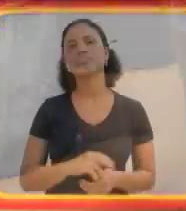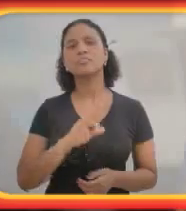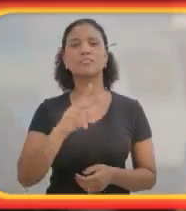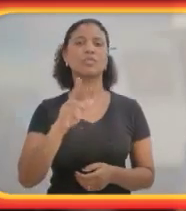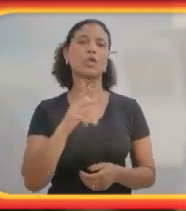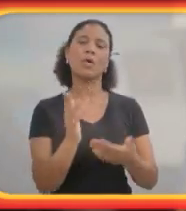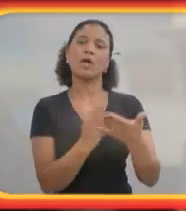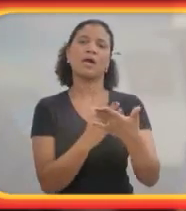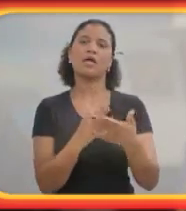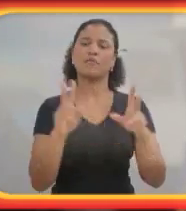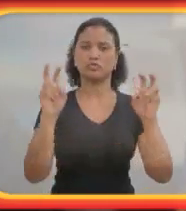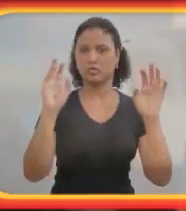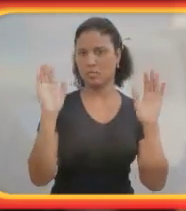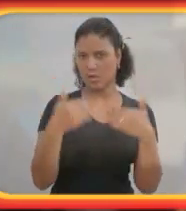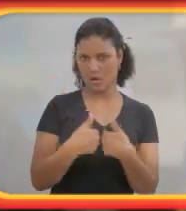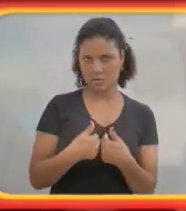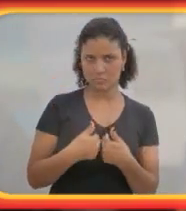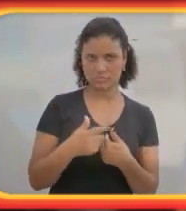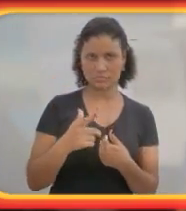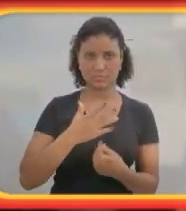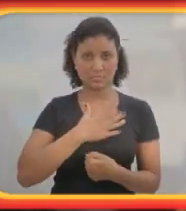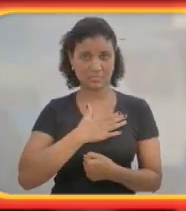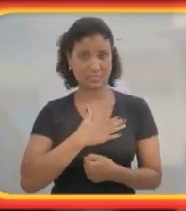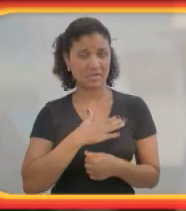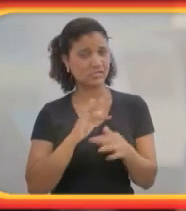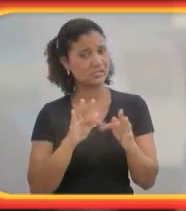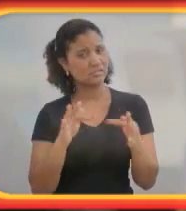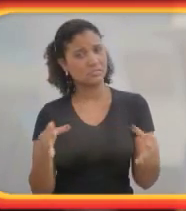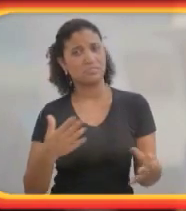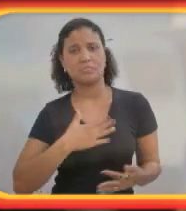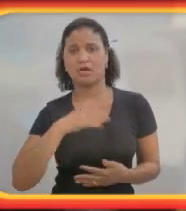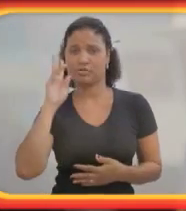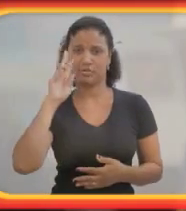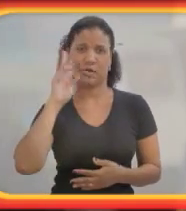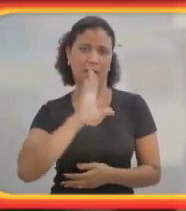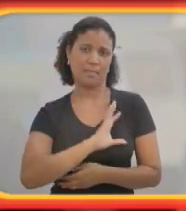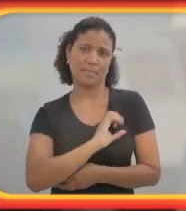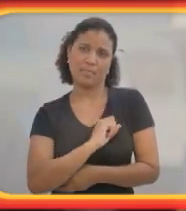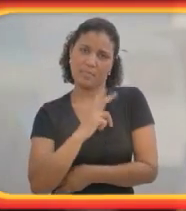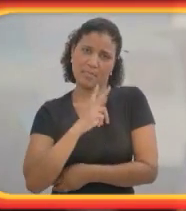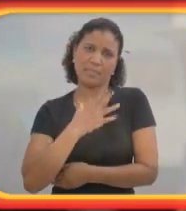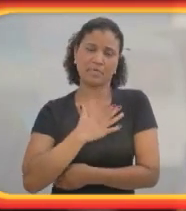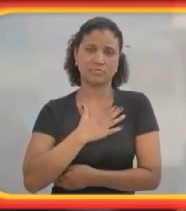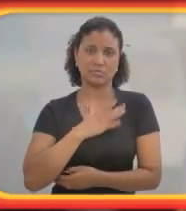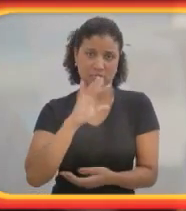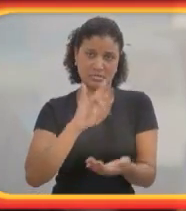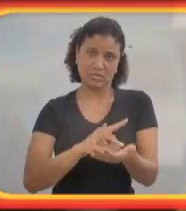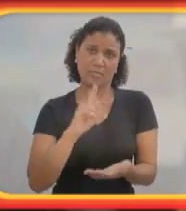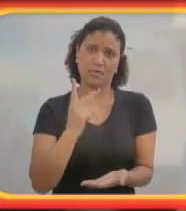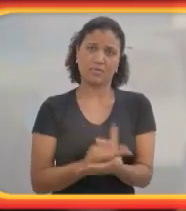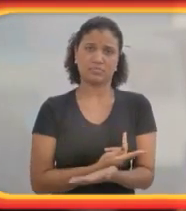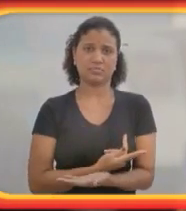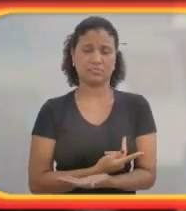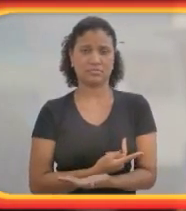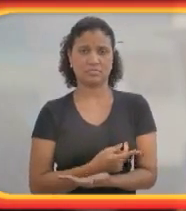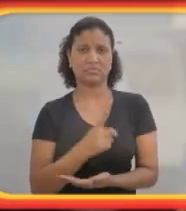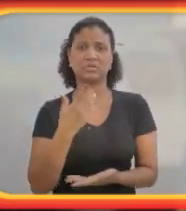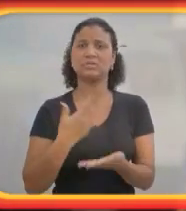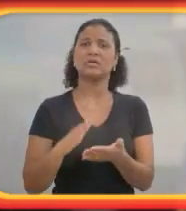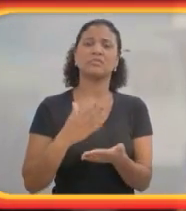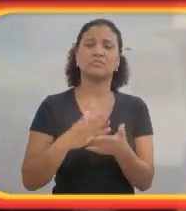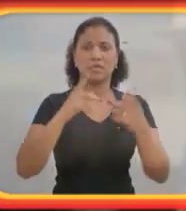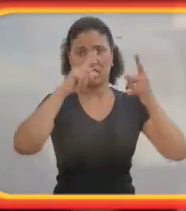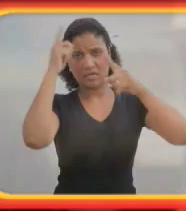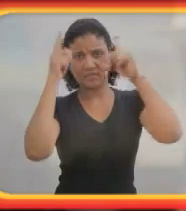Não é um livro sobre autismo. Para mim, é simplesmente a minha história de amor particular que realmente aconteceu.